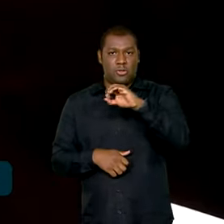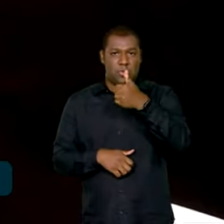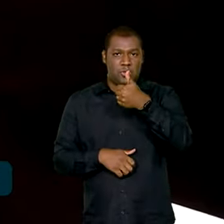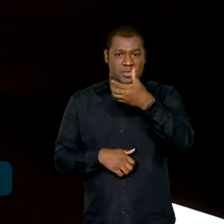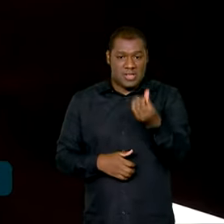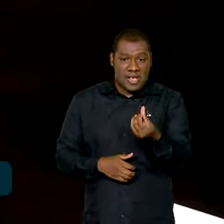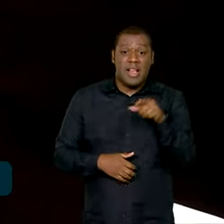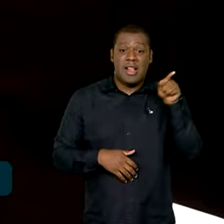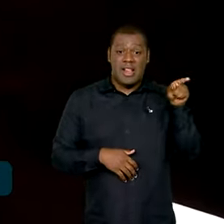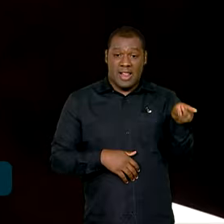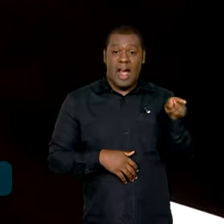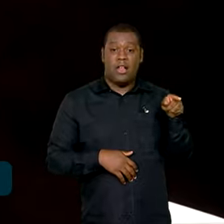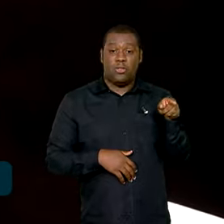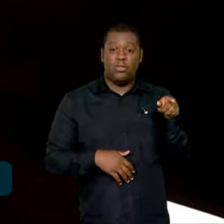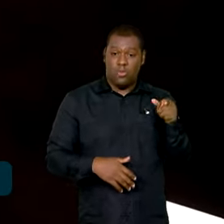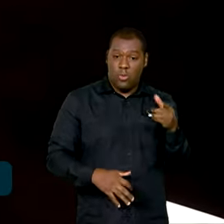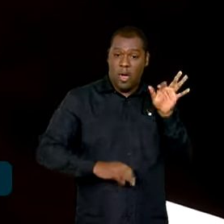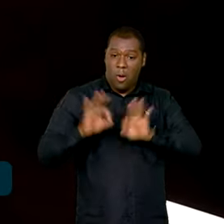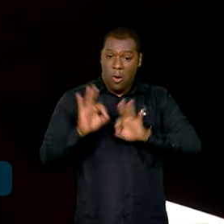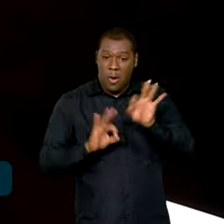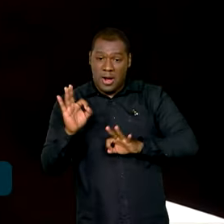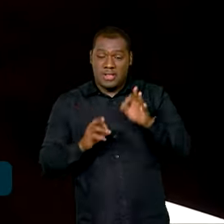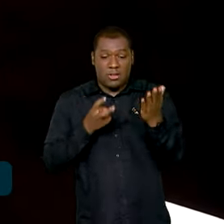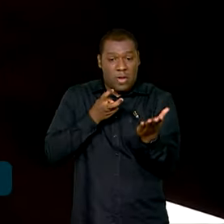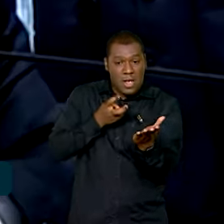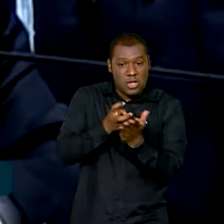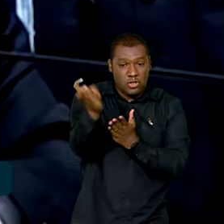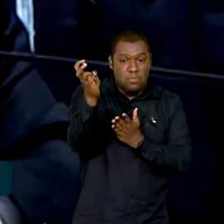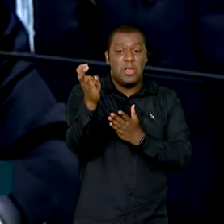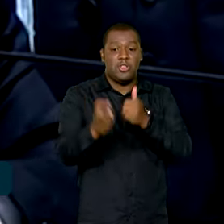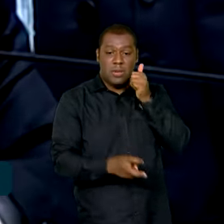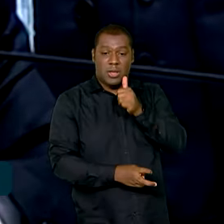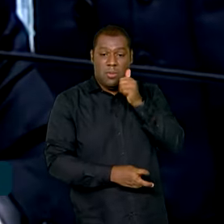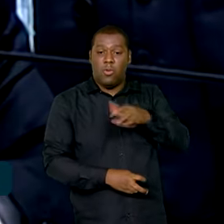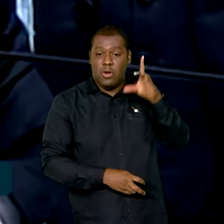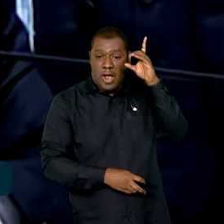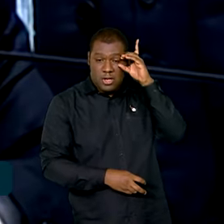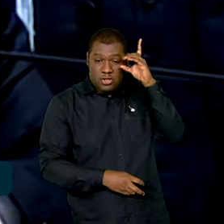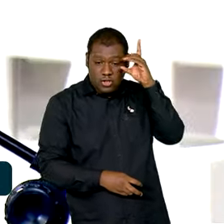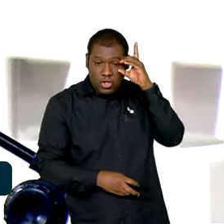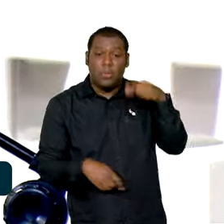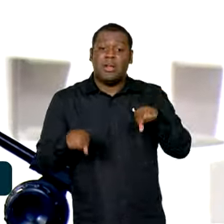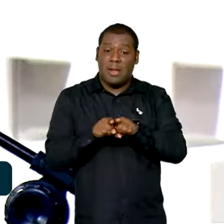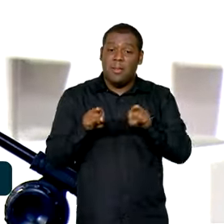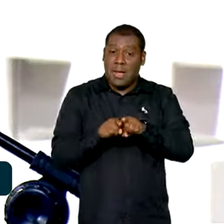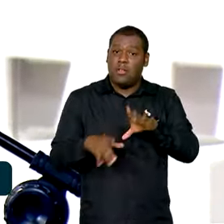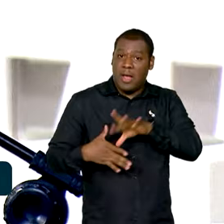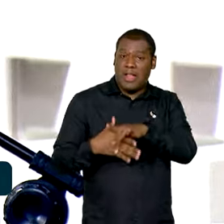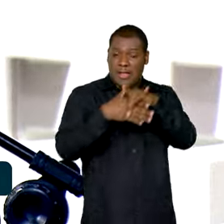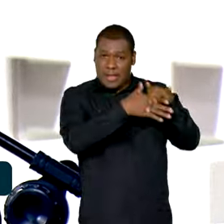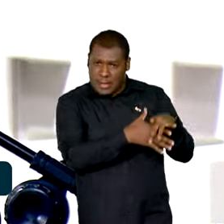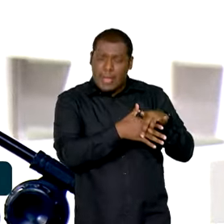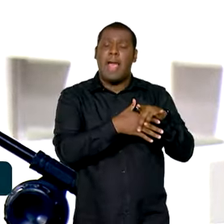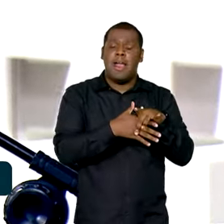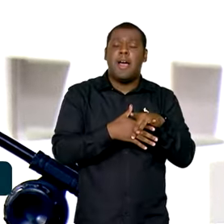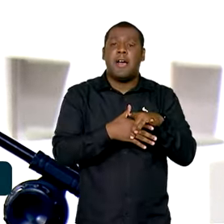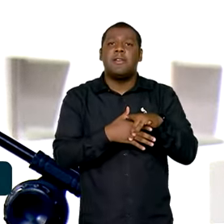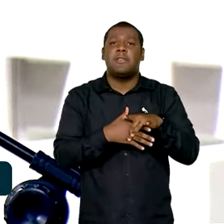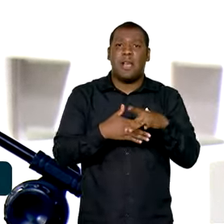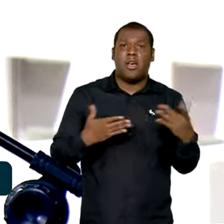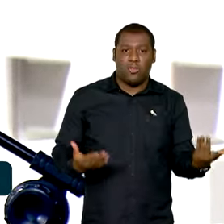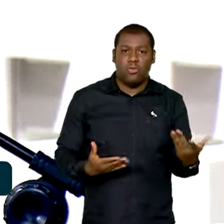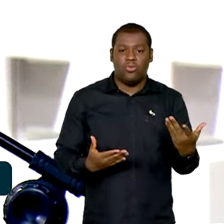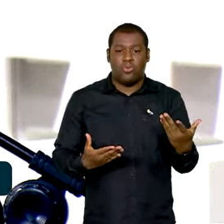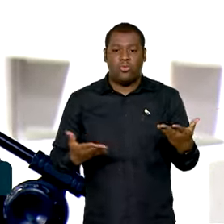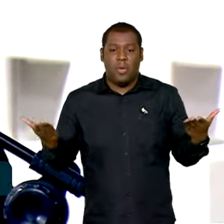e o impeachment da ex-presidente Dilma Rousseff. Também foi relator em processos relacionados a cotas para candidatos negros